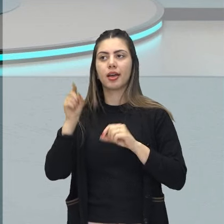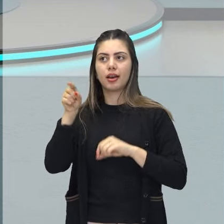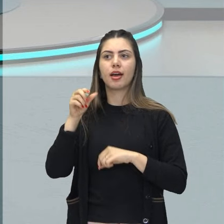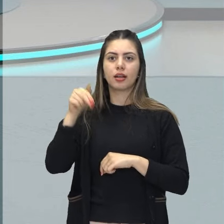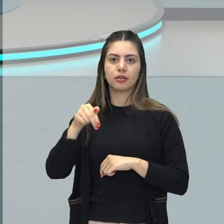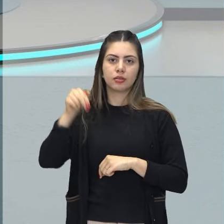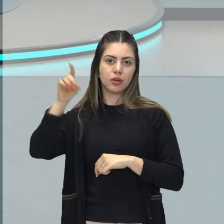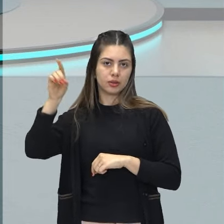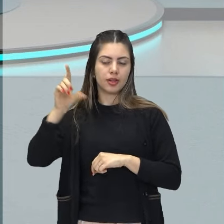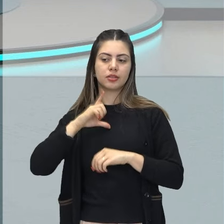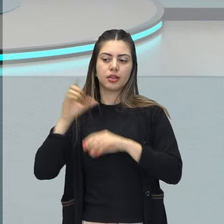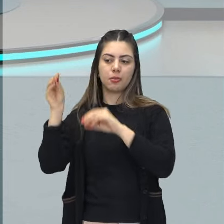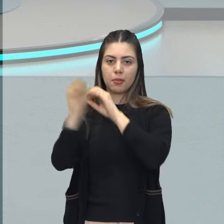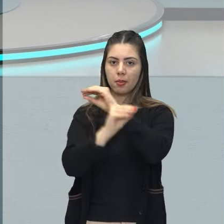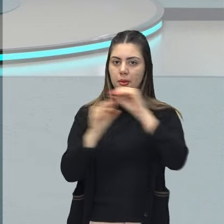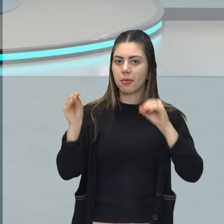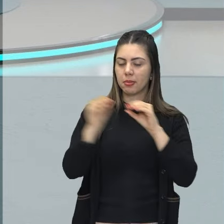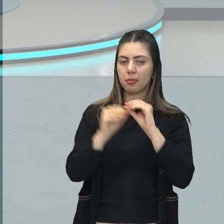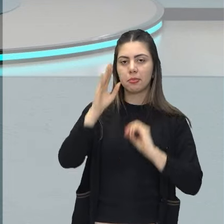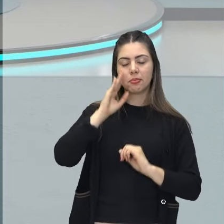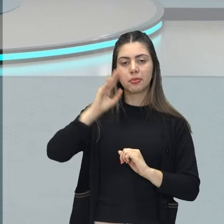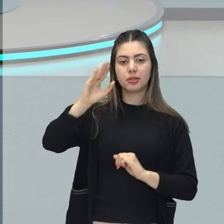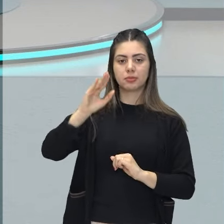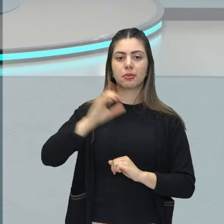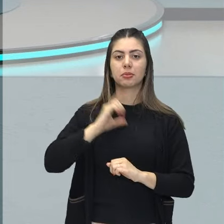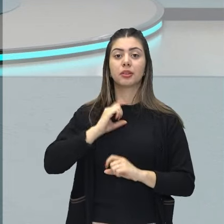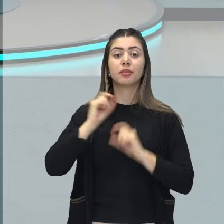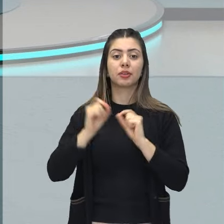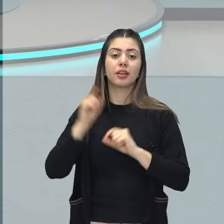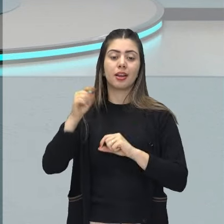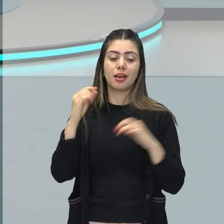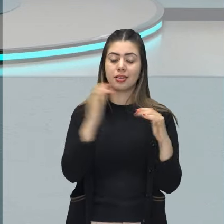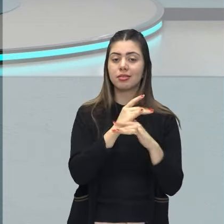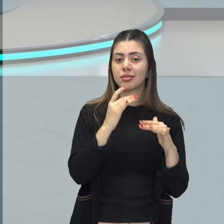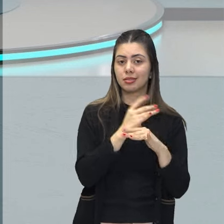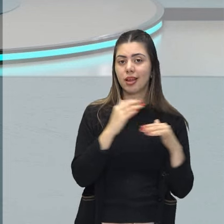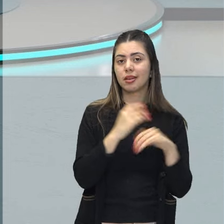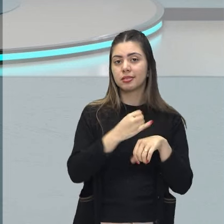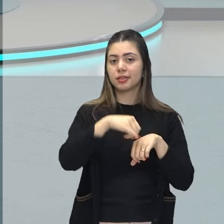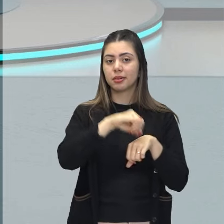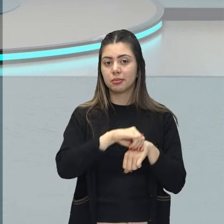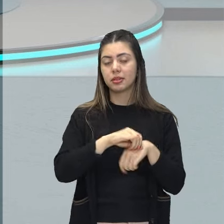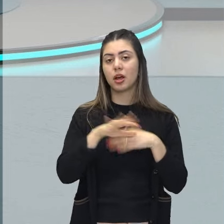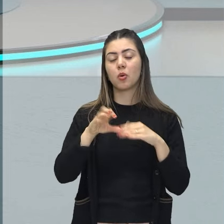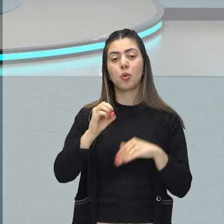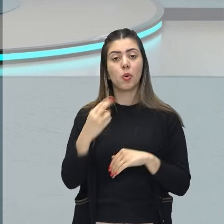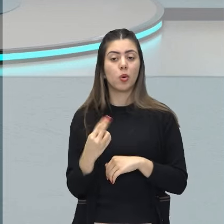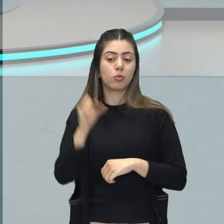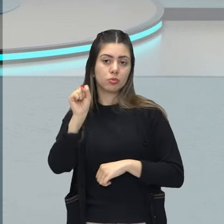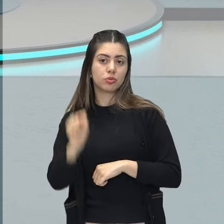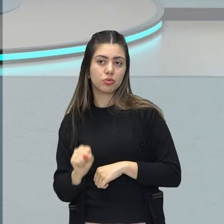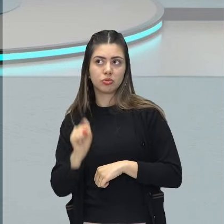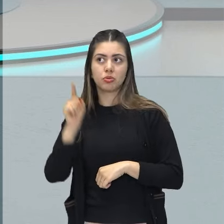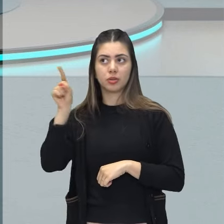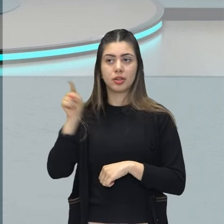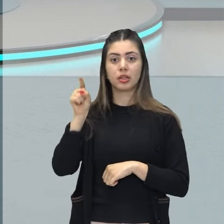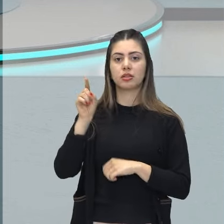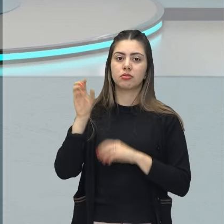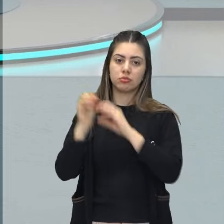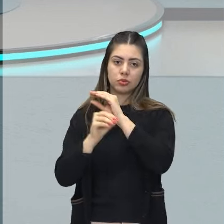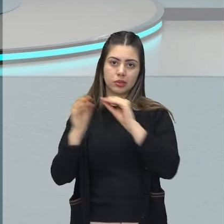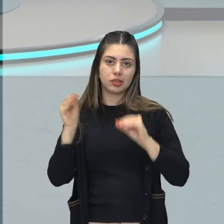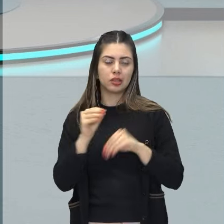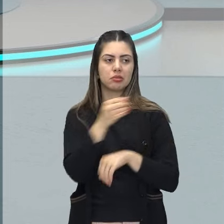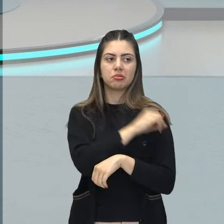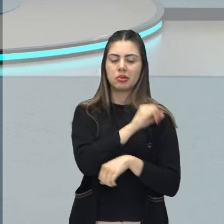ocorreu muito, principalmente do sertão para as cidades vitorâneas ou para o sul do país, ali para o Rio,